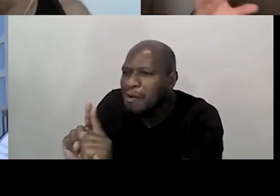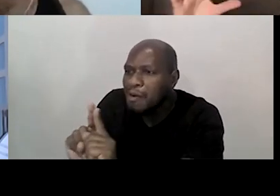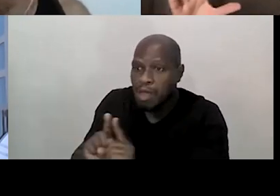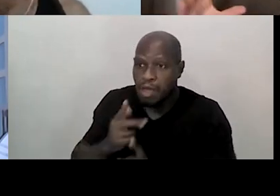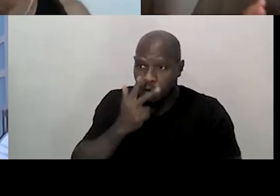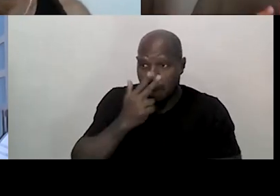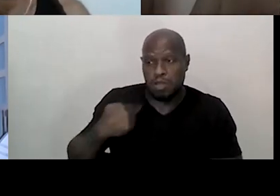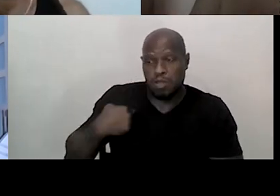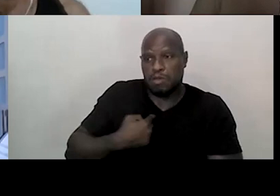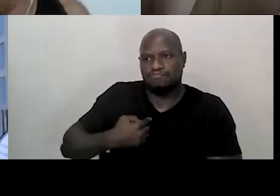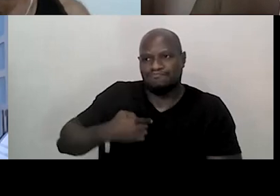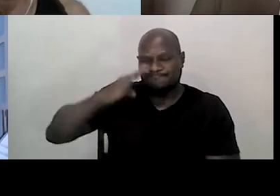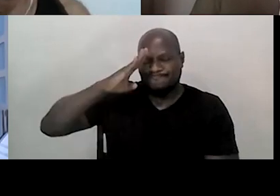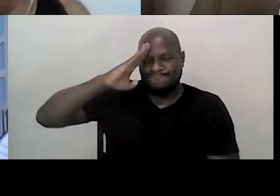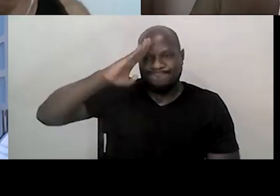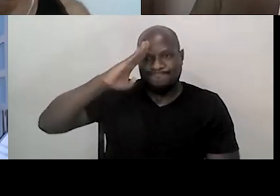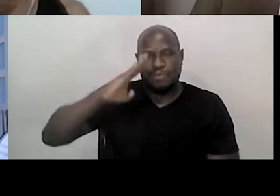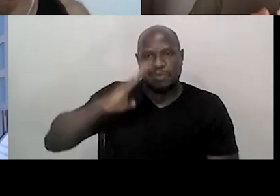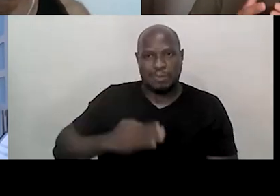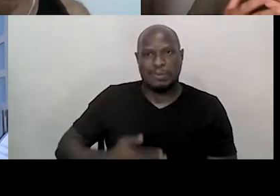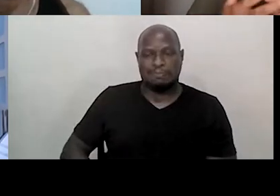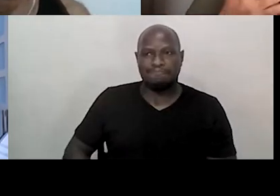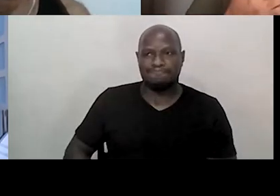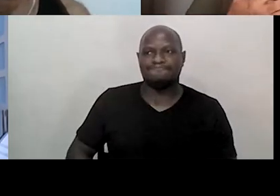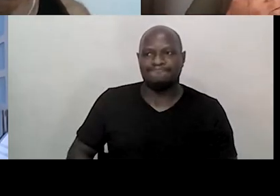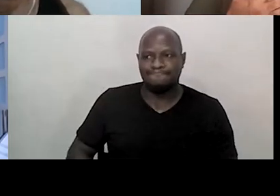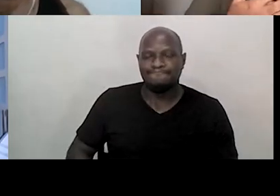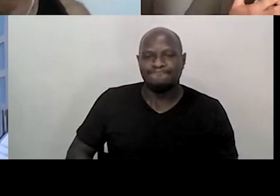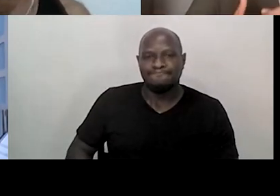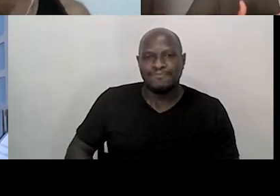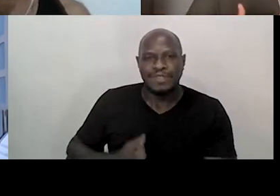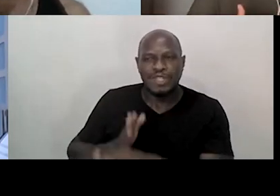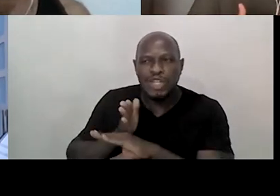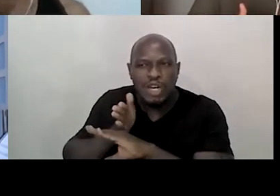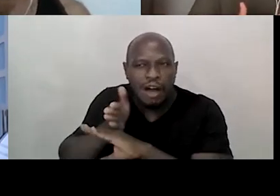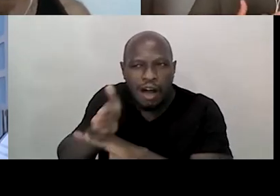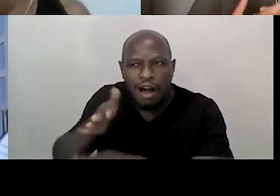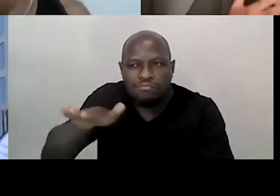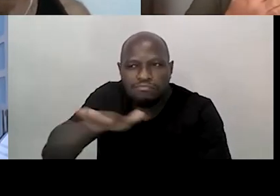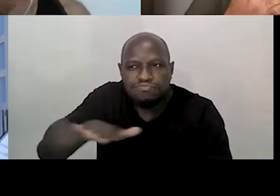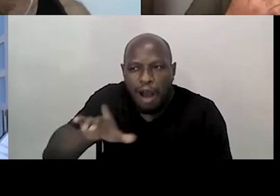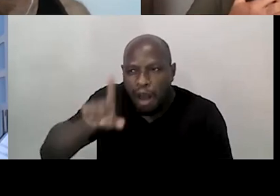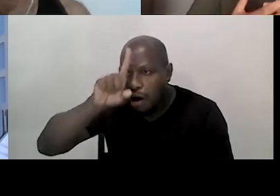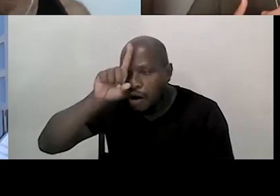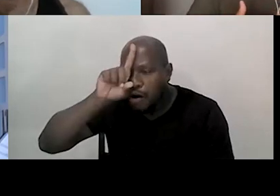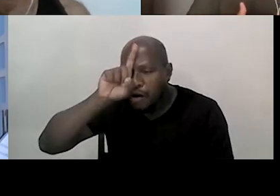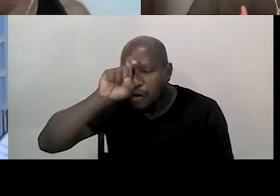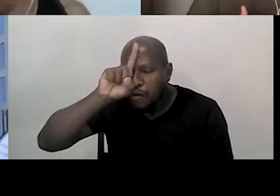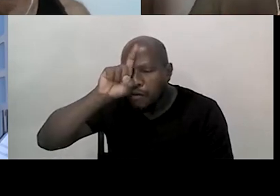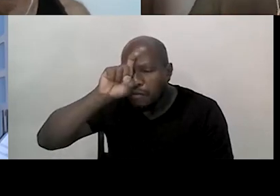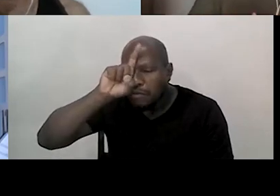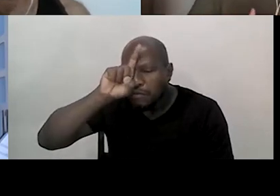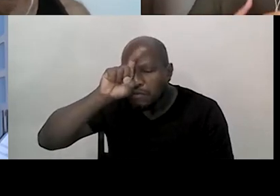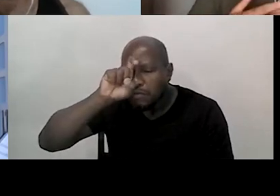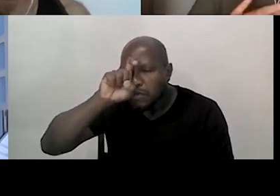fundamental de chegar no hospital, respirar